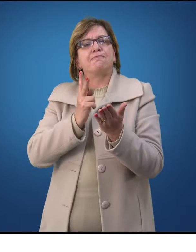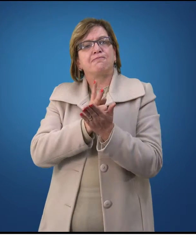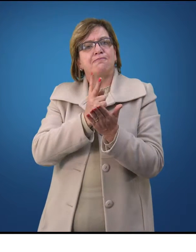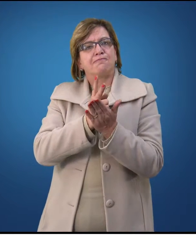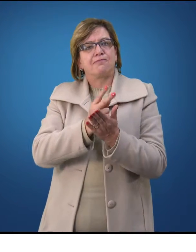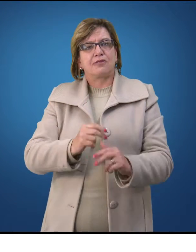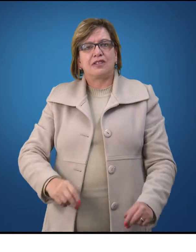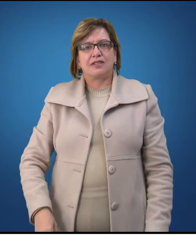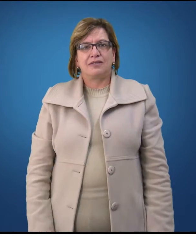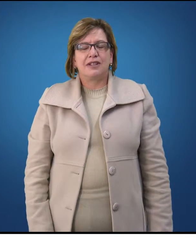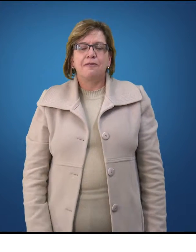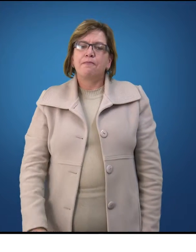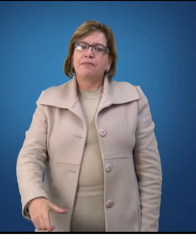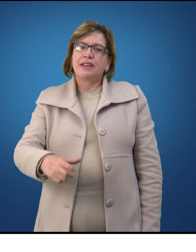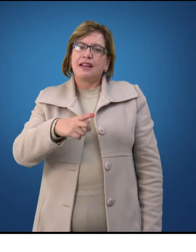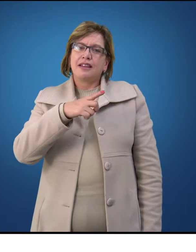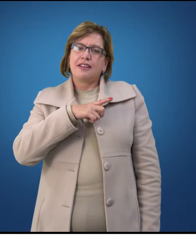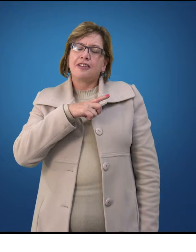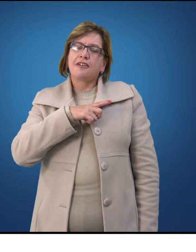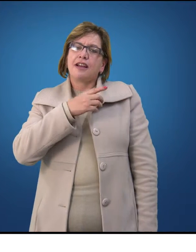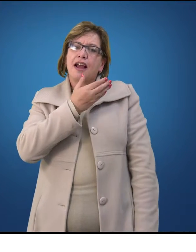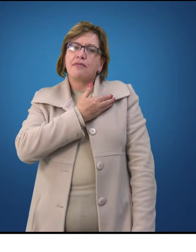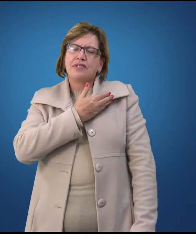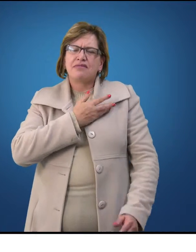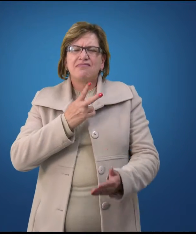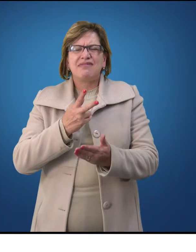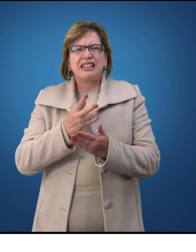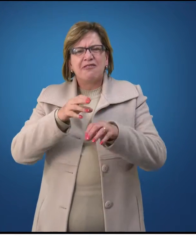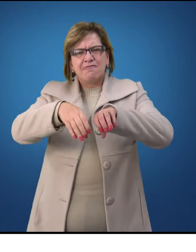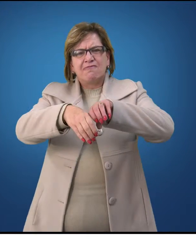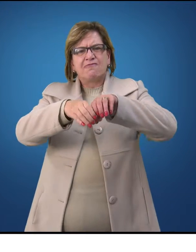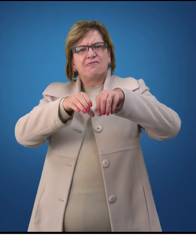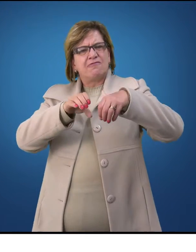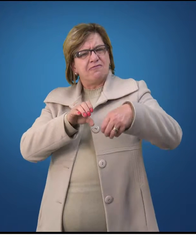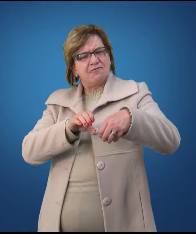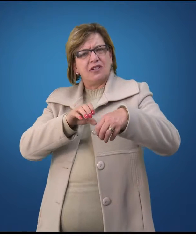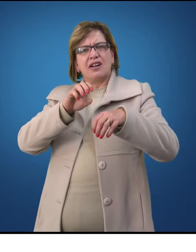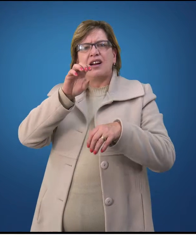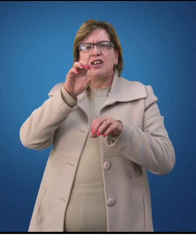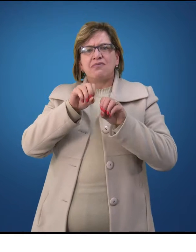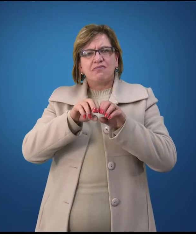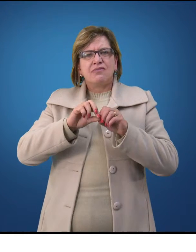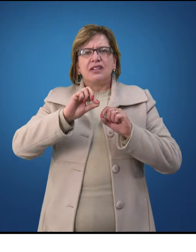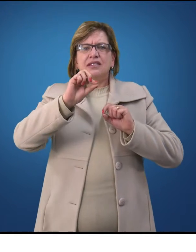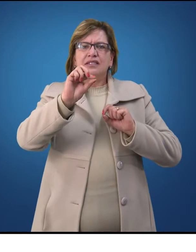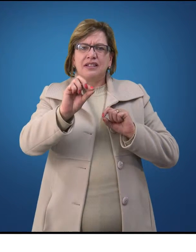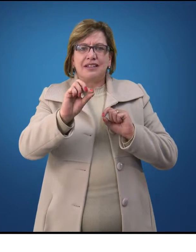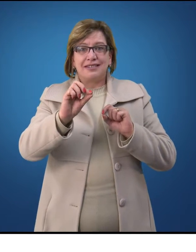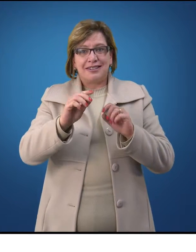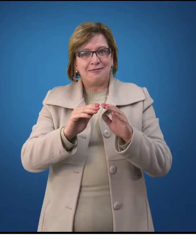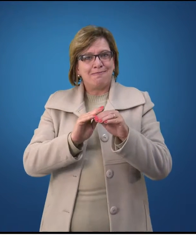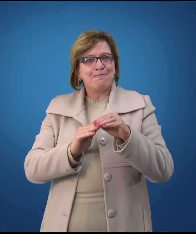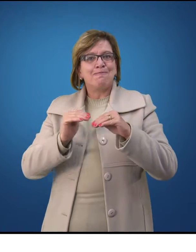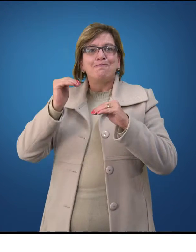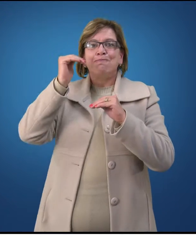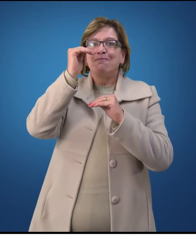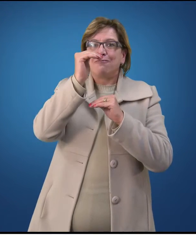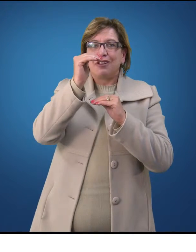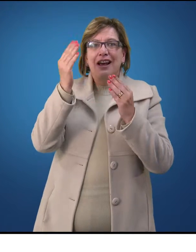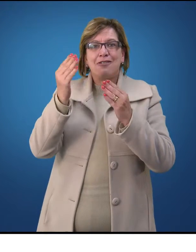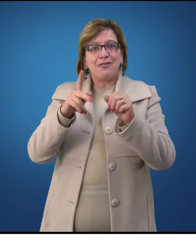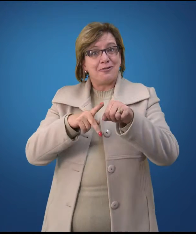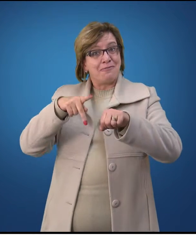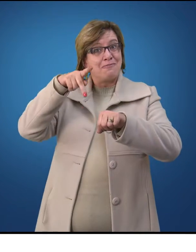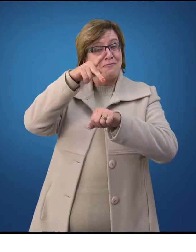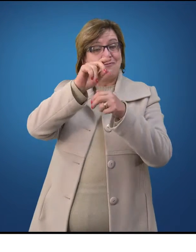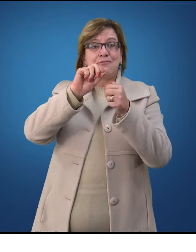Eu tenho um amigo que, logo que terminou sua graduação em EAD, foi promovido. Hoje ele está cursando uma pós-graduação, também à distância.